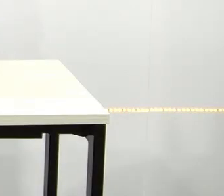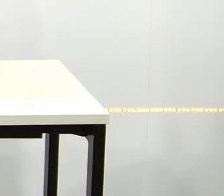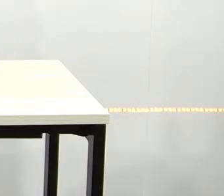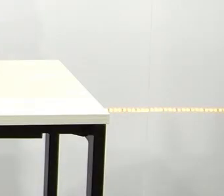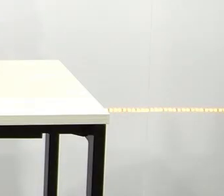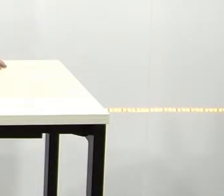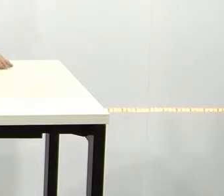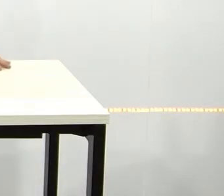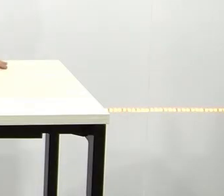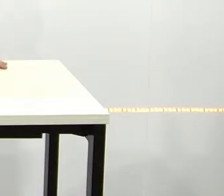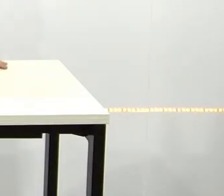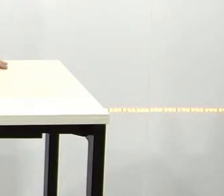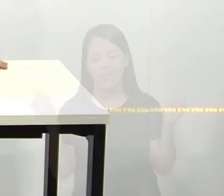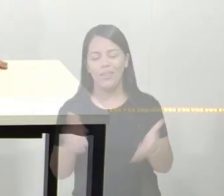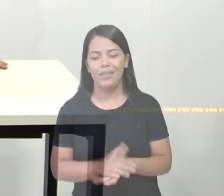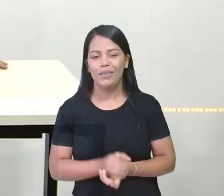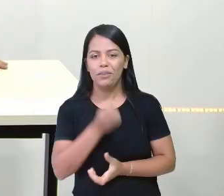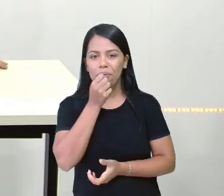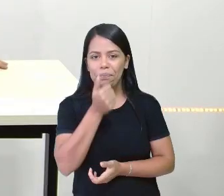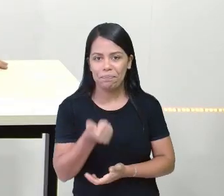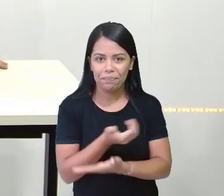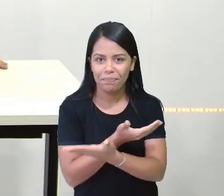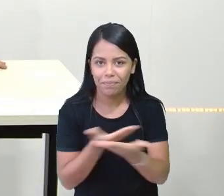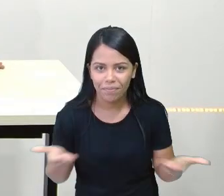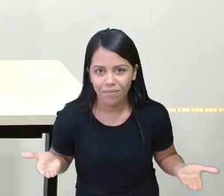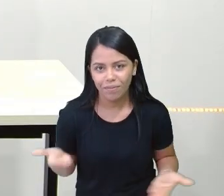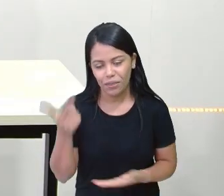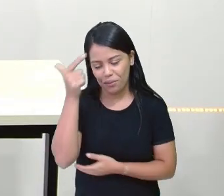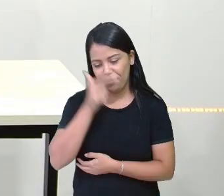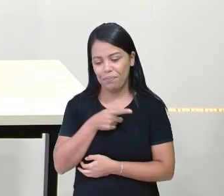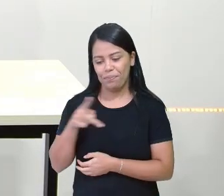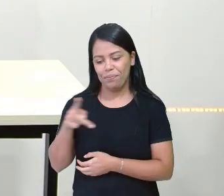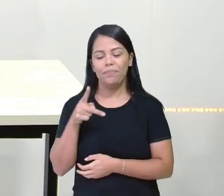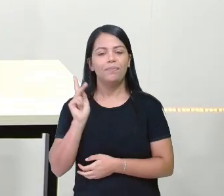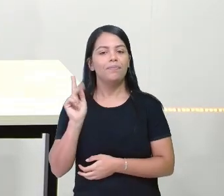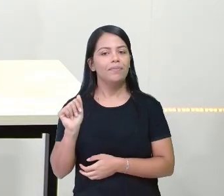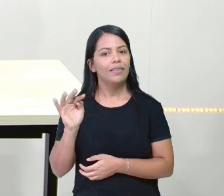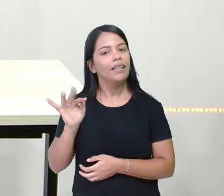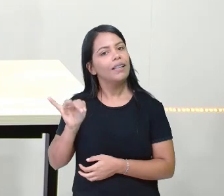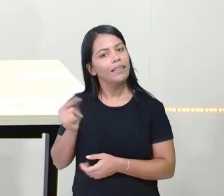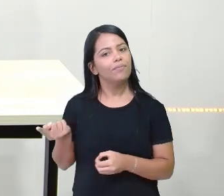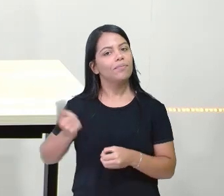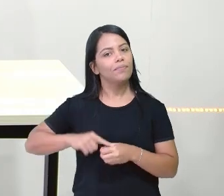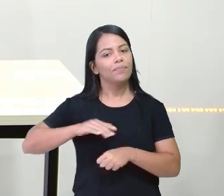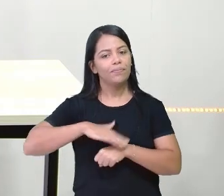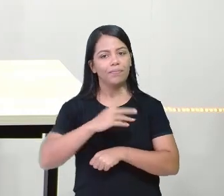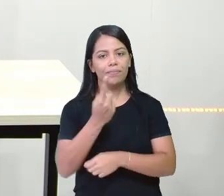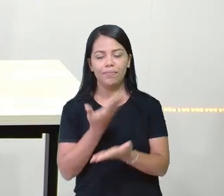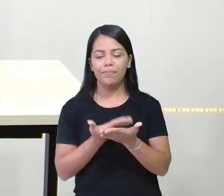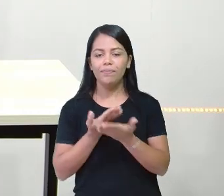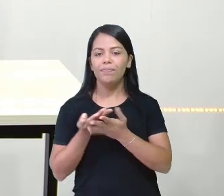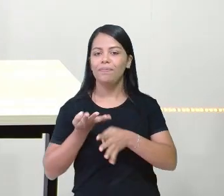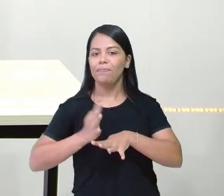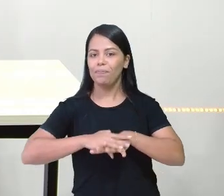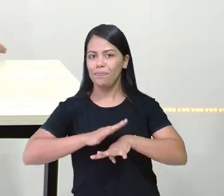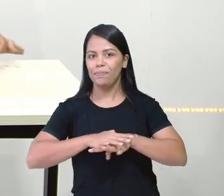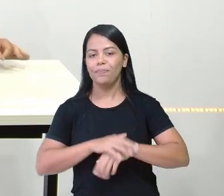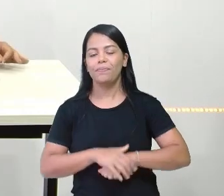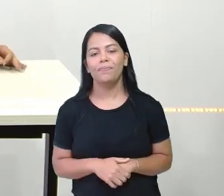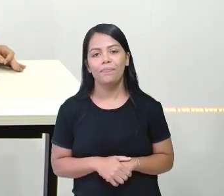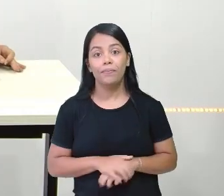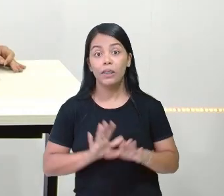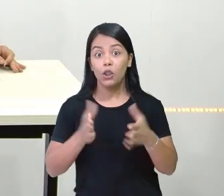Olá turminha, tudo bem com vocês? Professora Cátia Xavier de volta para mais uma aula de matemática.